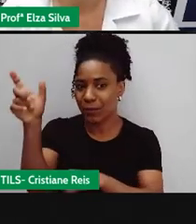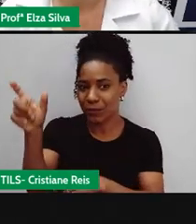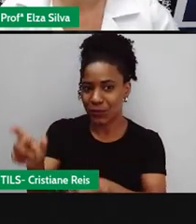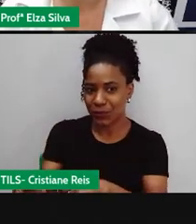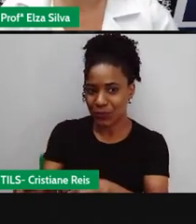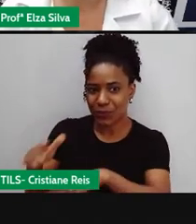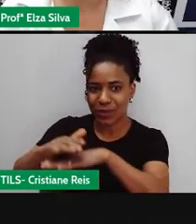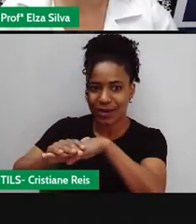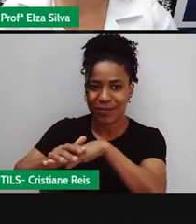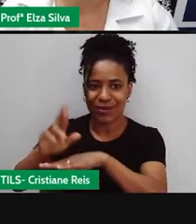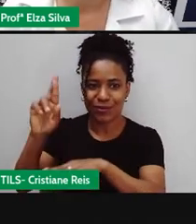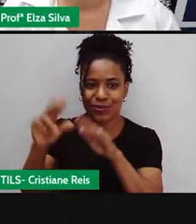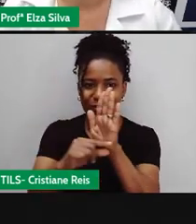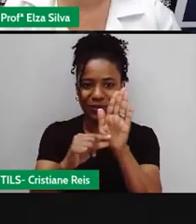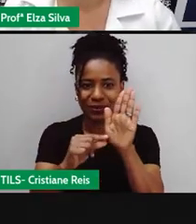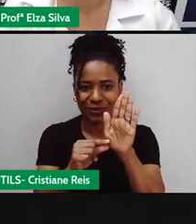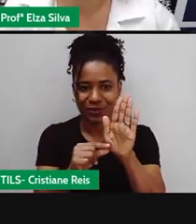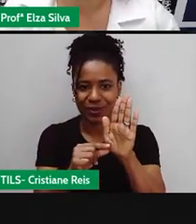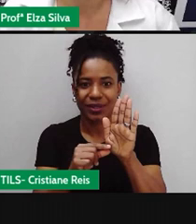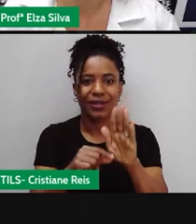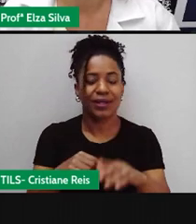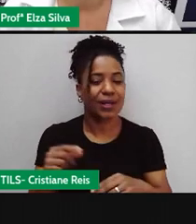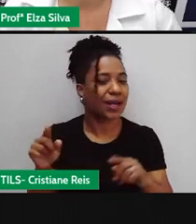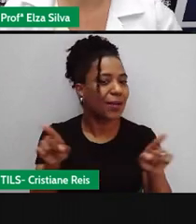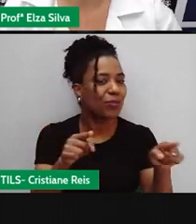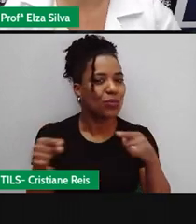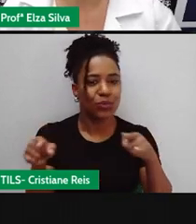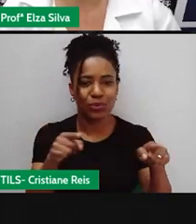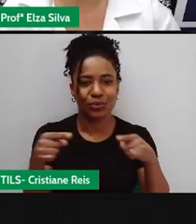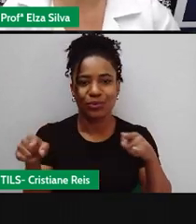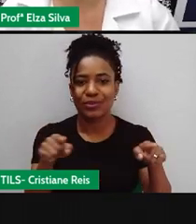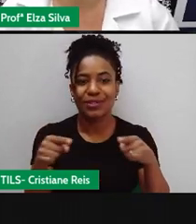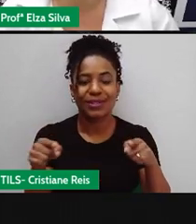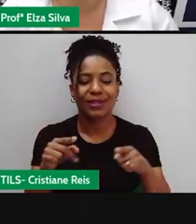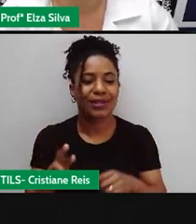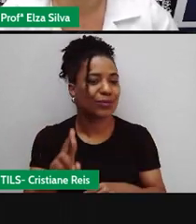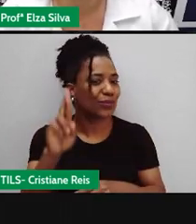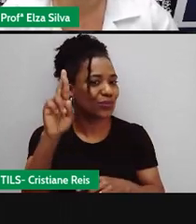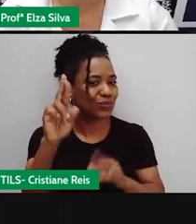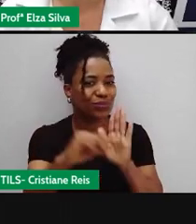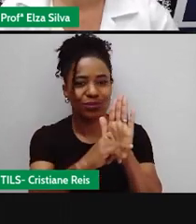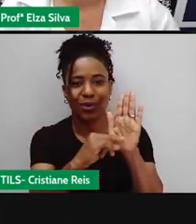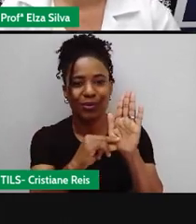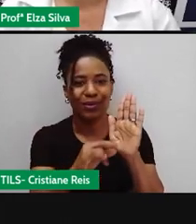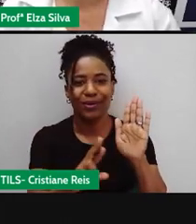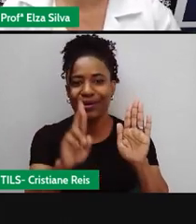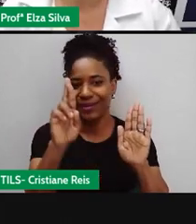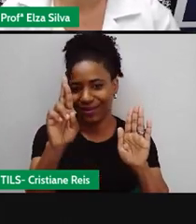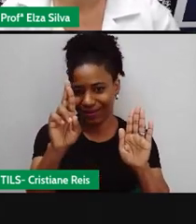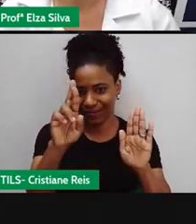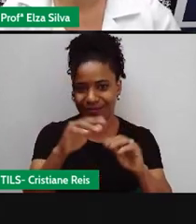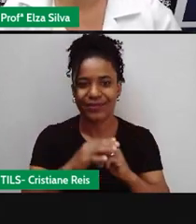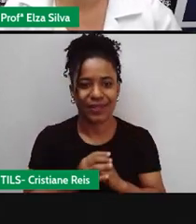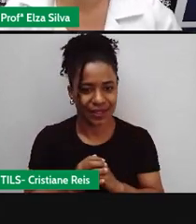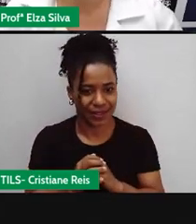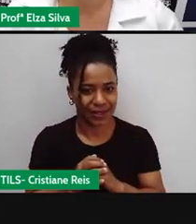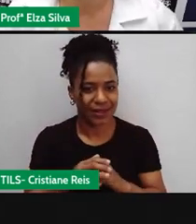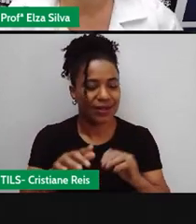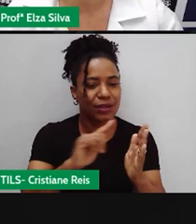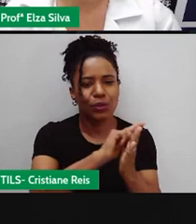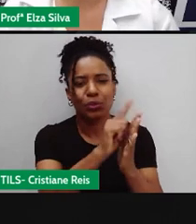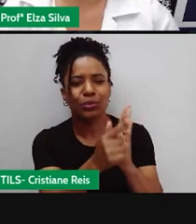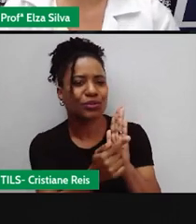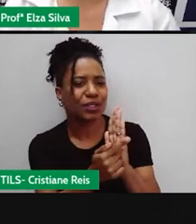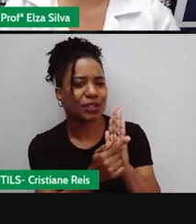filme Music By A música Quem foi Que produziu A música Filme Gênero A que